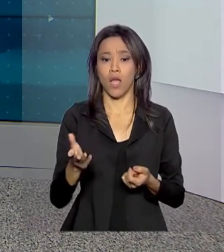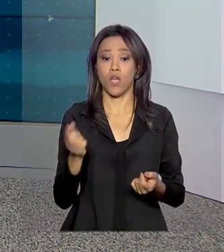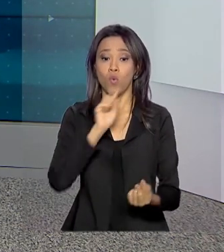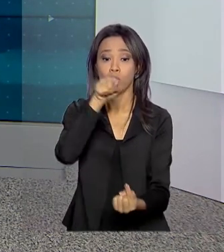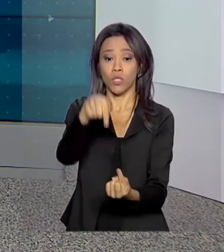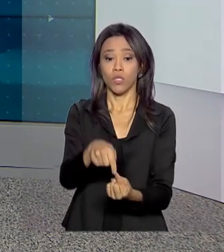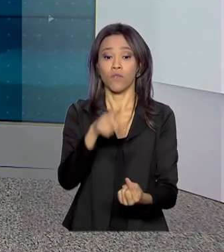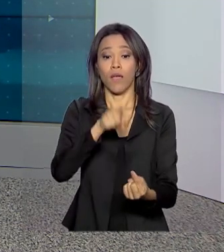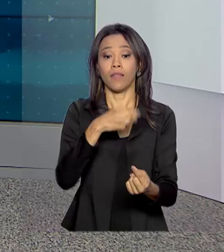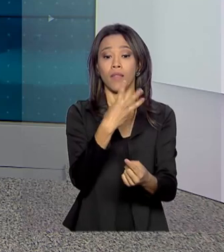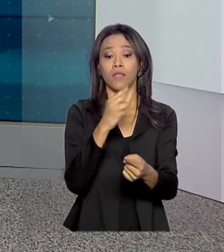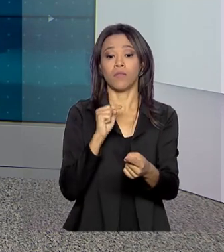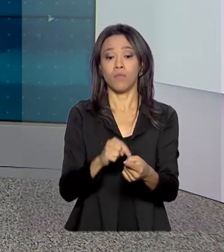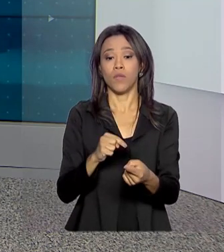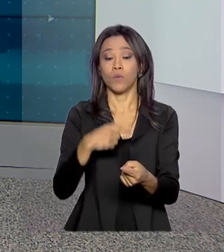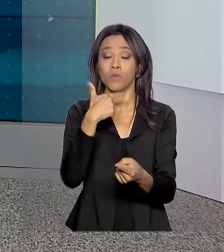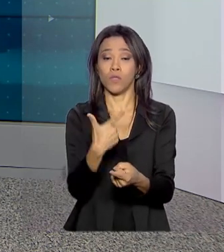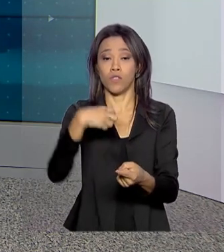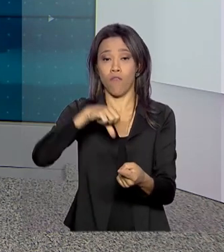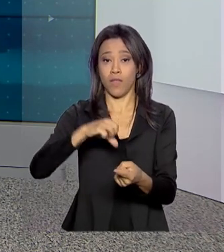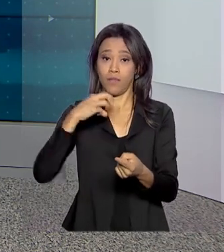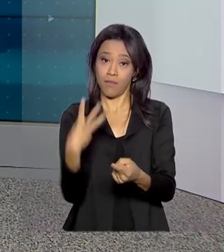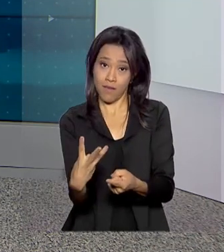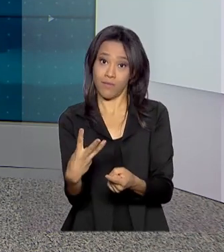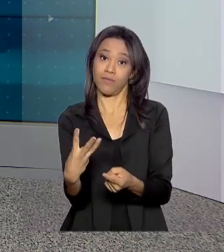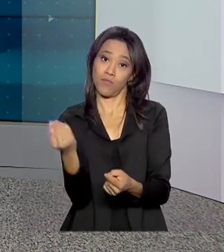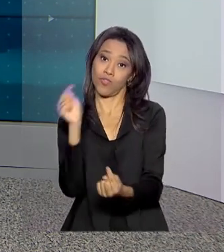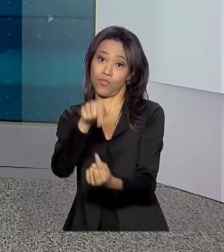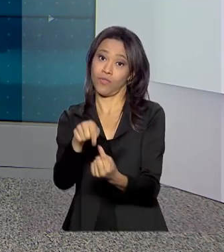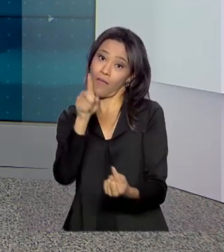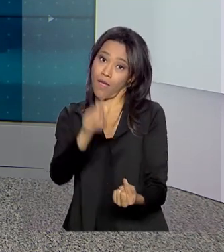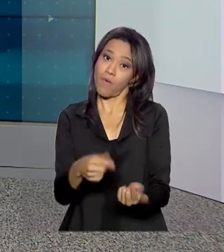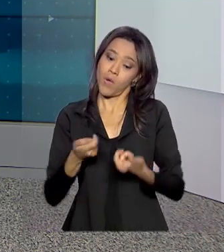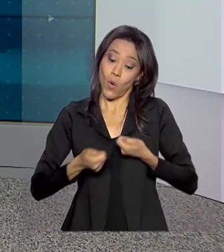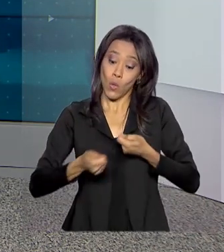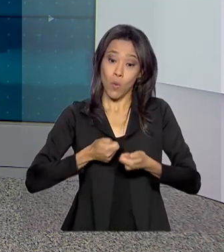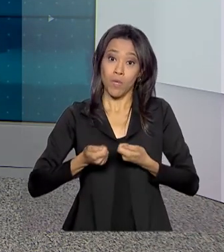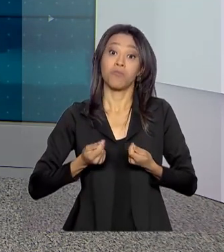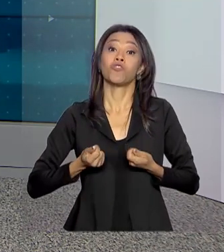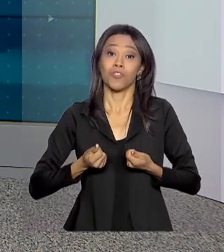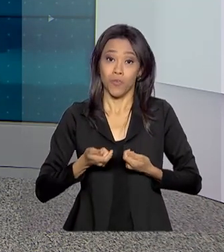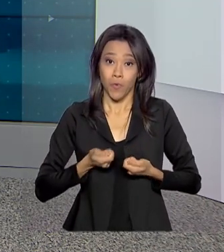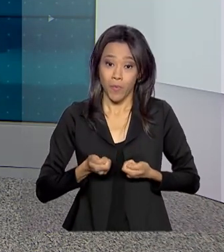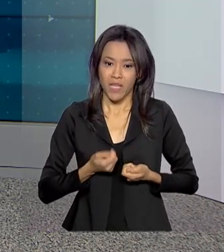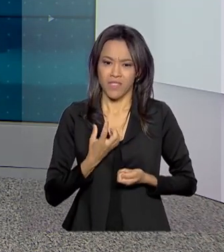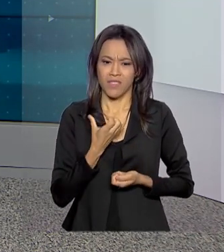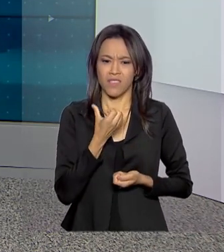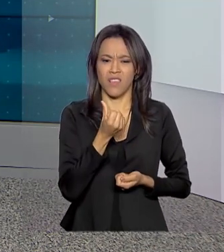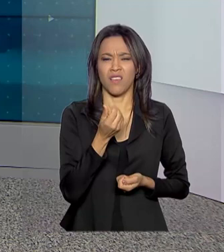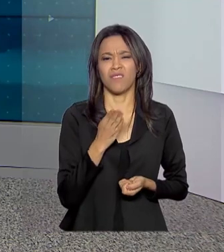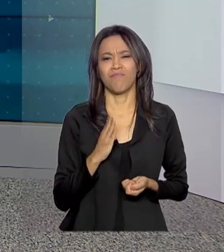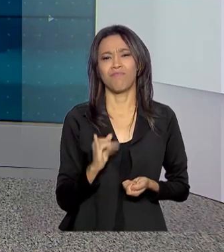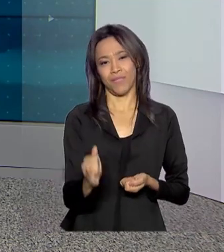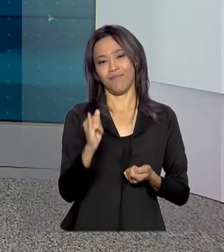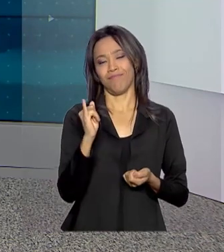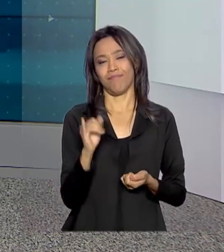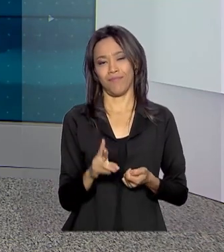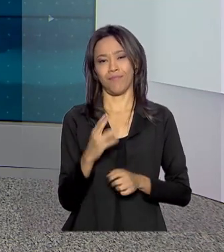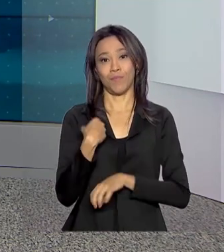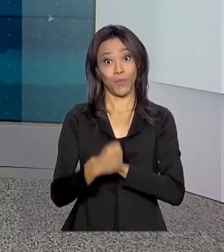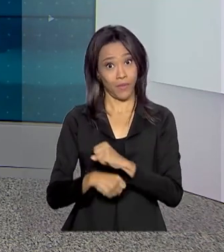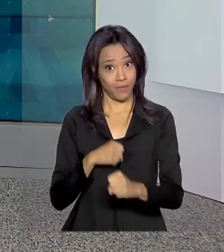.293 serviços, uma economia aí que pode gerar 6 bilhões de reais por ano.